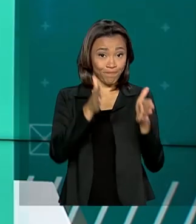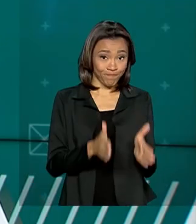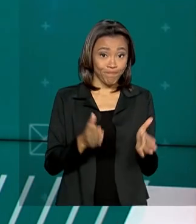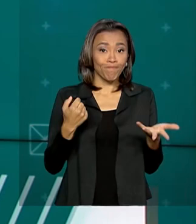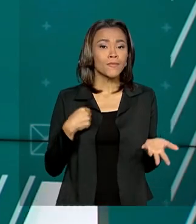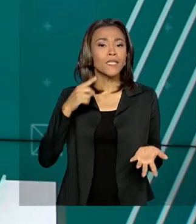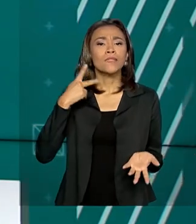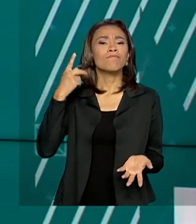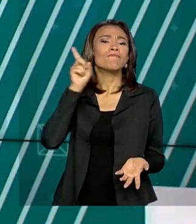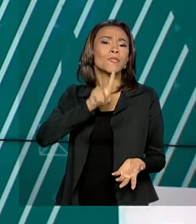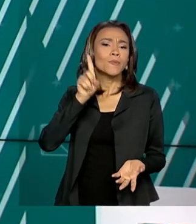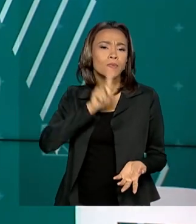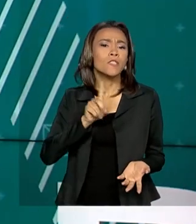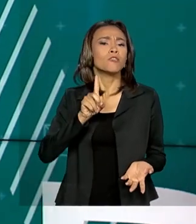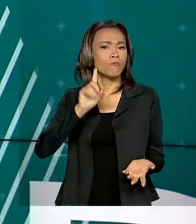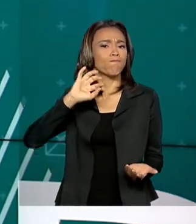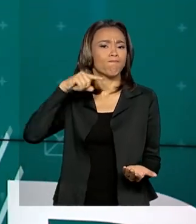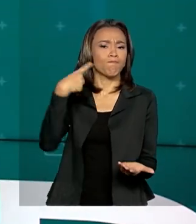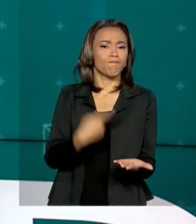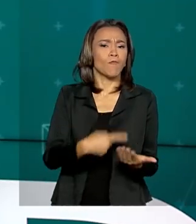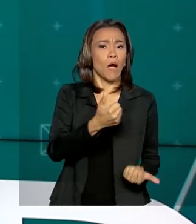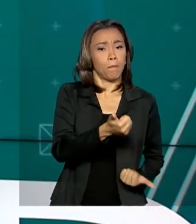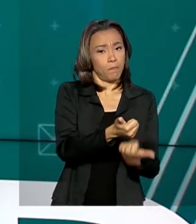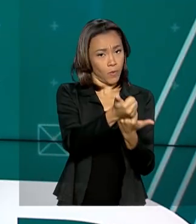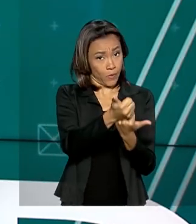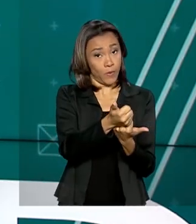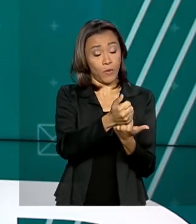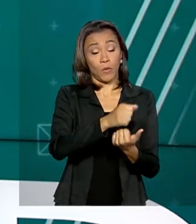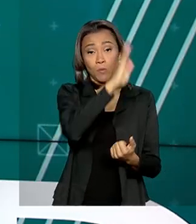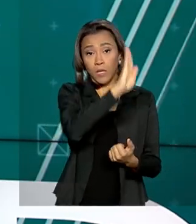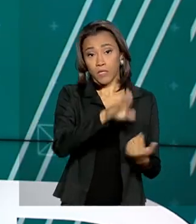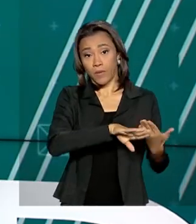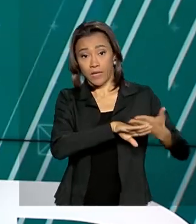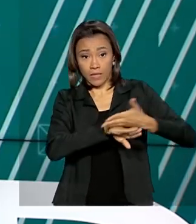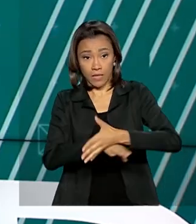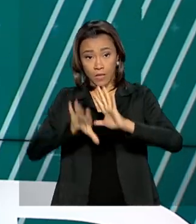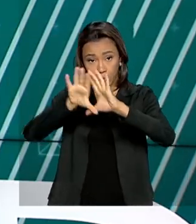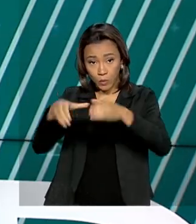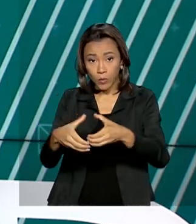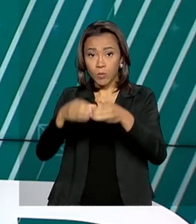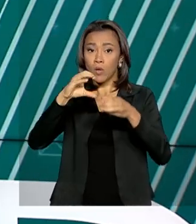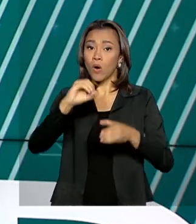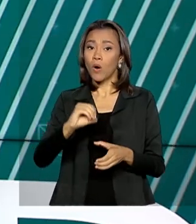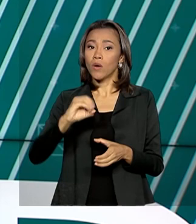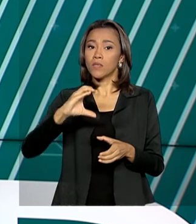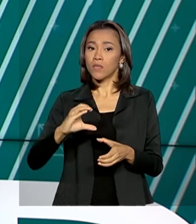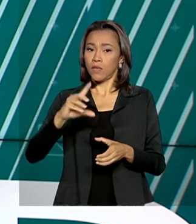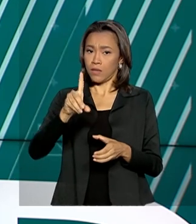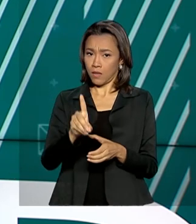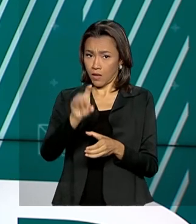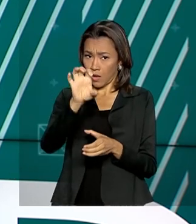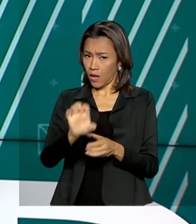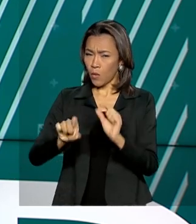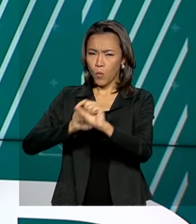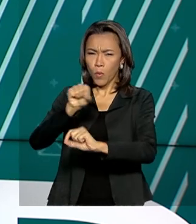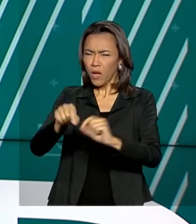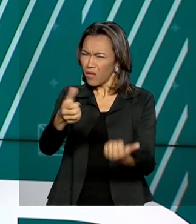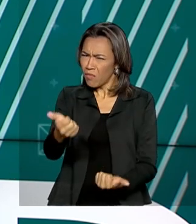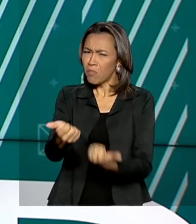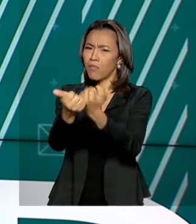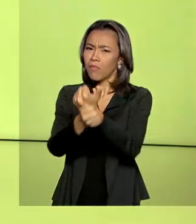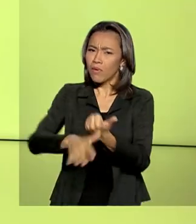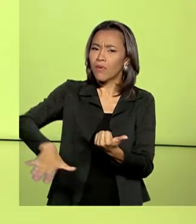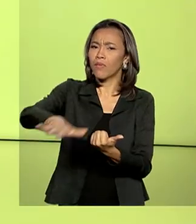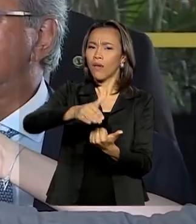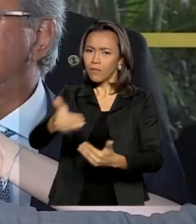Estados Unidos confirmam apoio à entrada do Brasil na OCDE, a Organização para a Cooperação e Desenvolvimento Econômico.